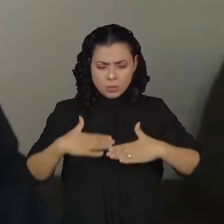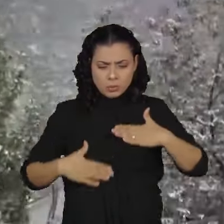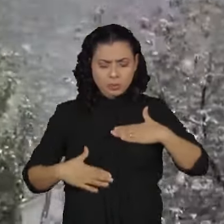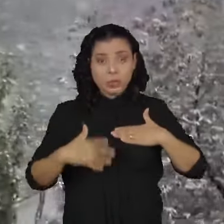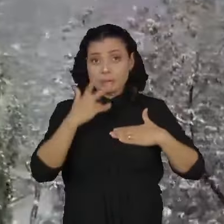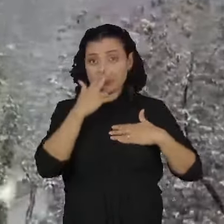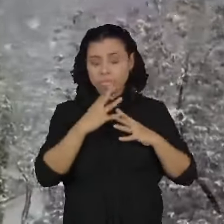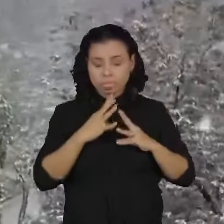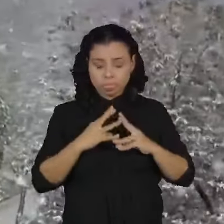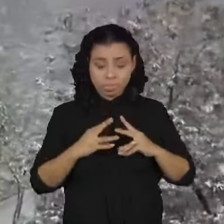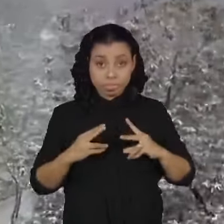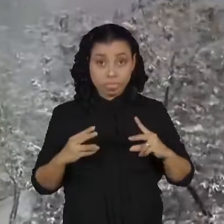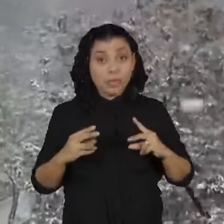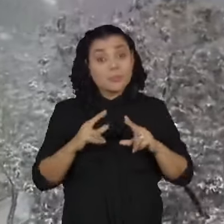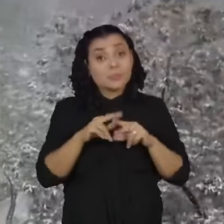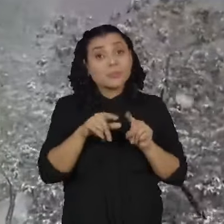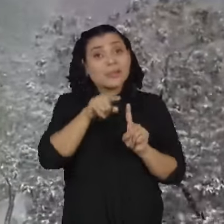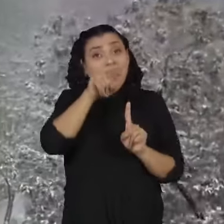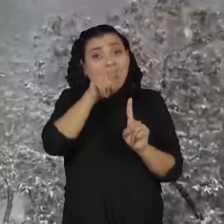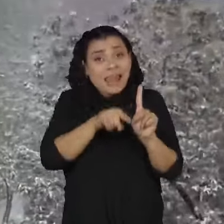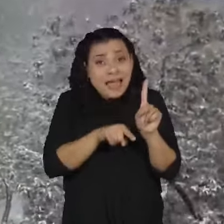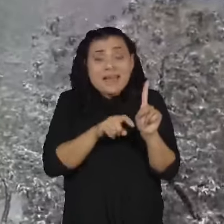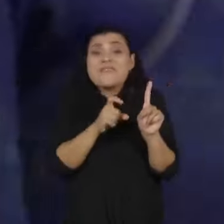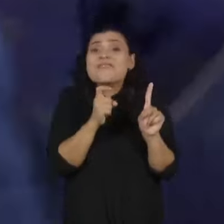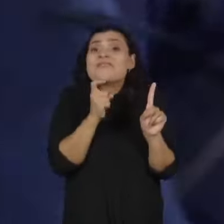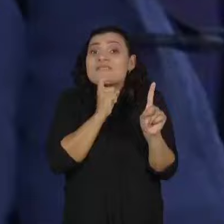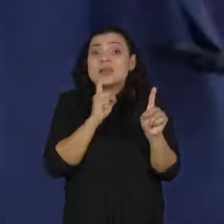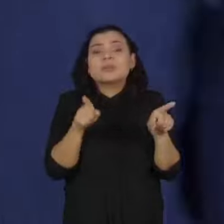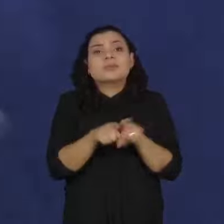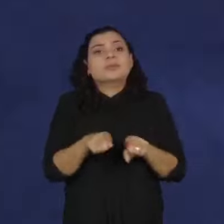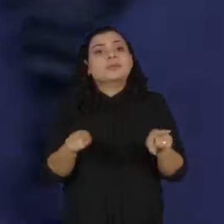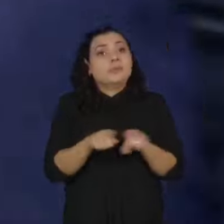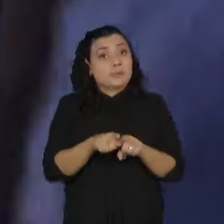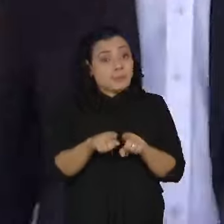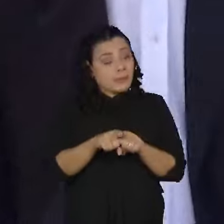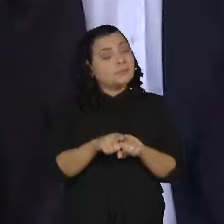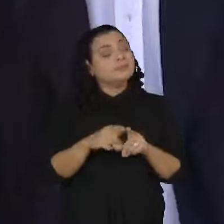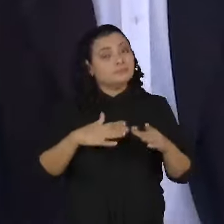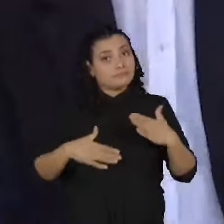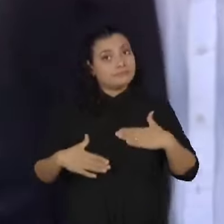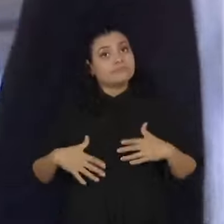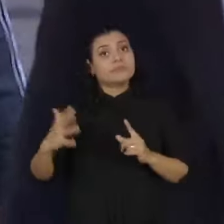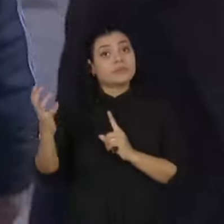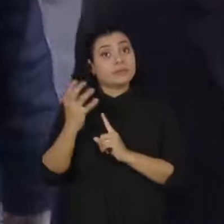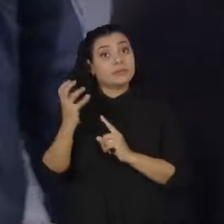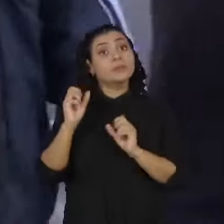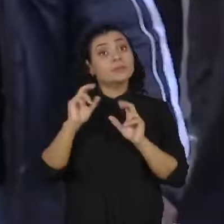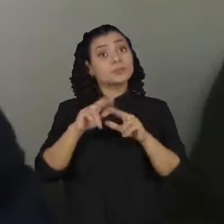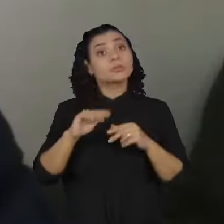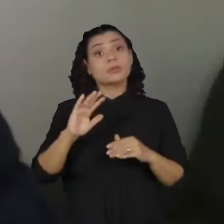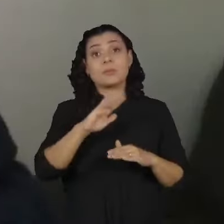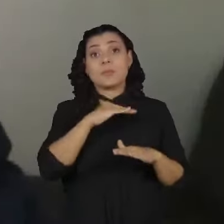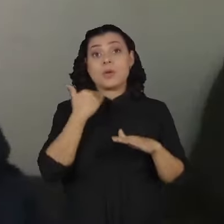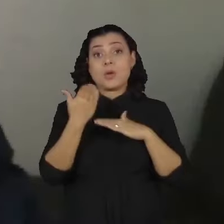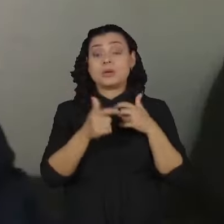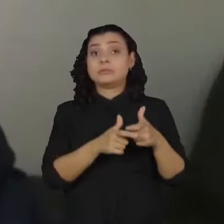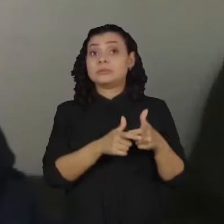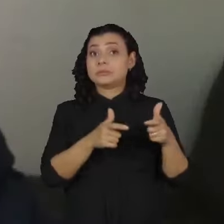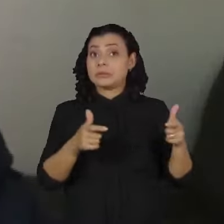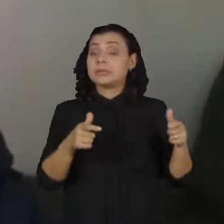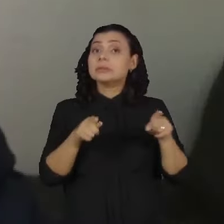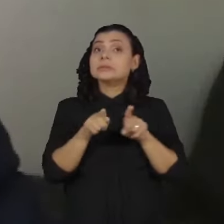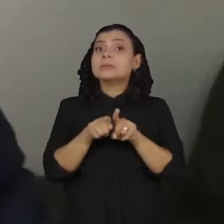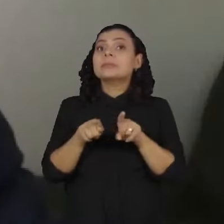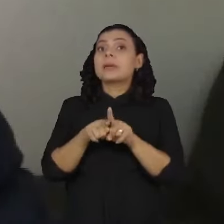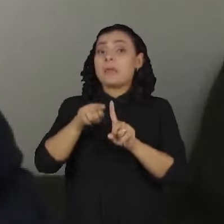perdida. As ondas de frio também mexem com o corpo e podem resultar em maior mortalidade. A redução da